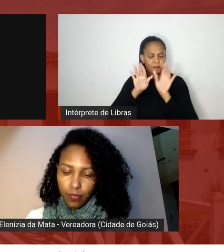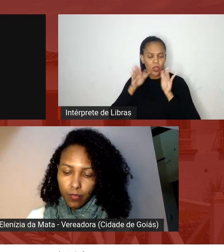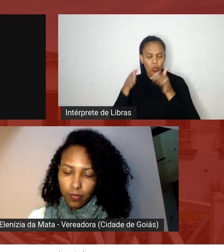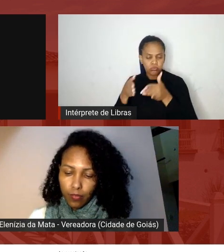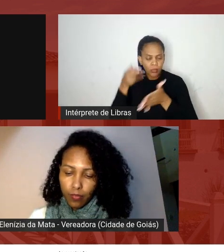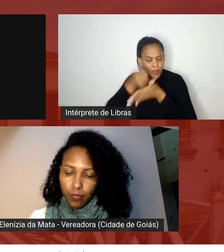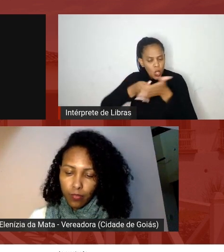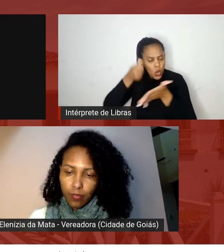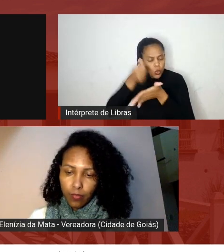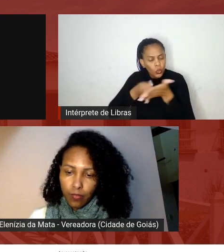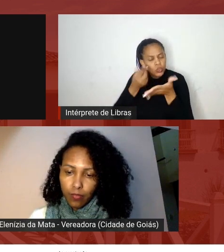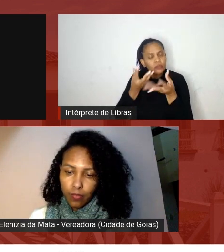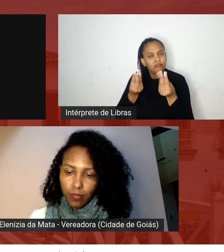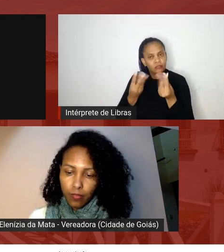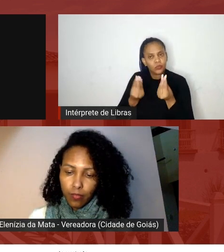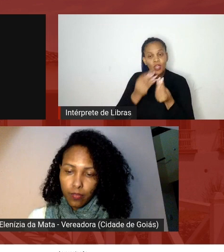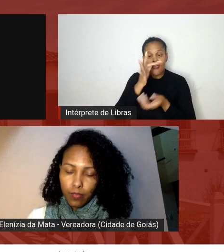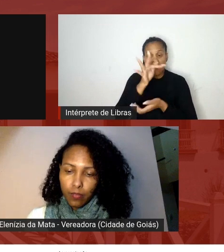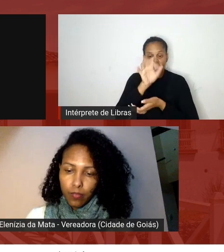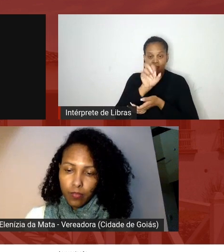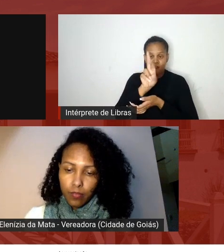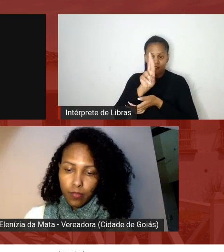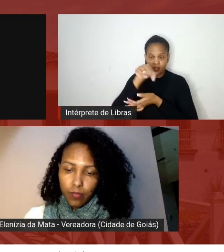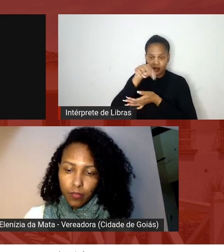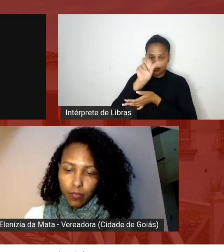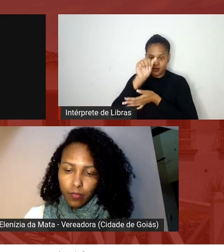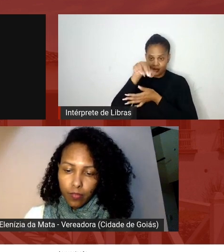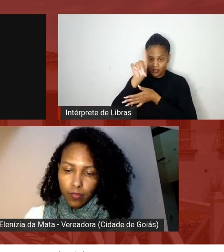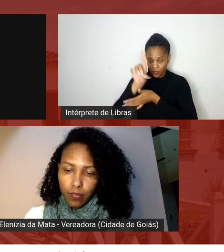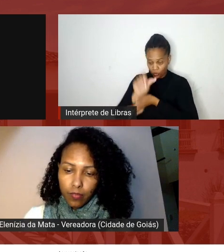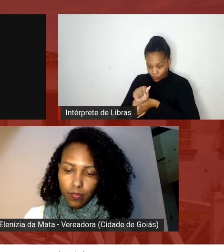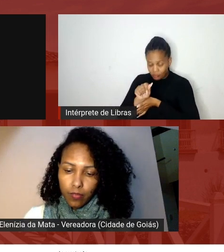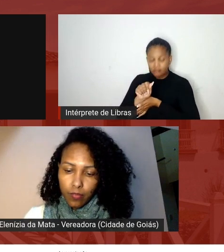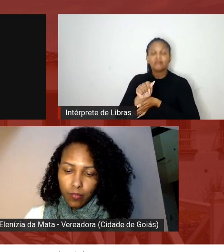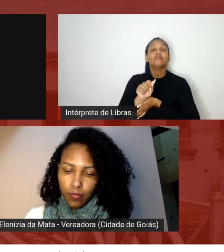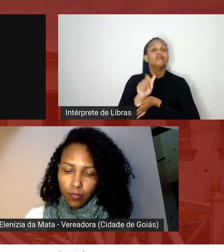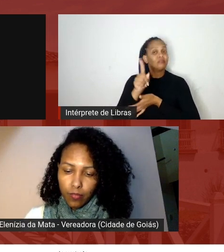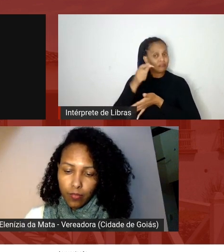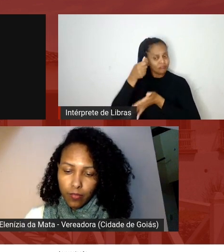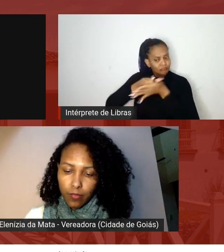que ela luta muito que é o Fernando Acanjo uma pessoa admirável uma pessoa que